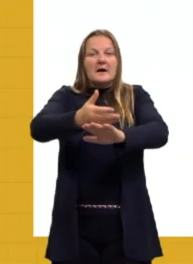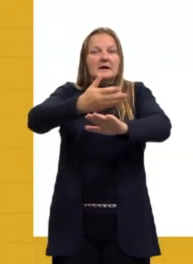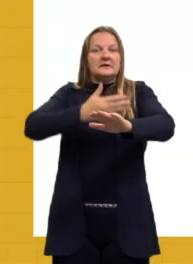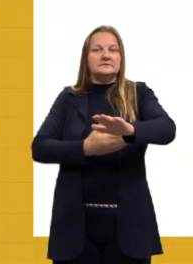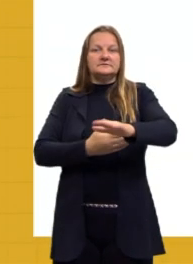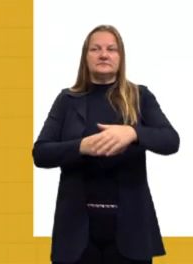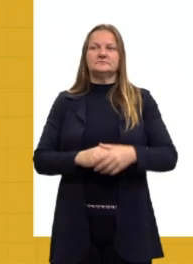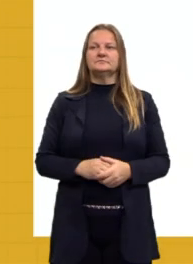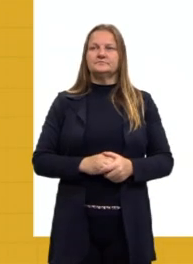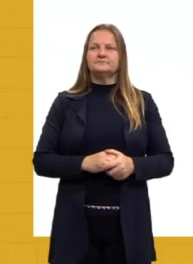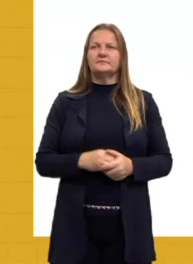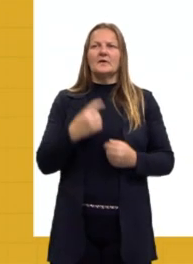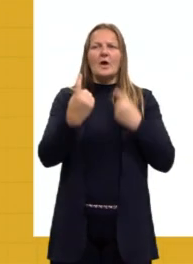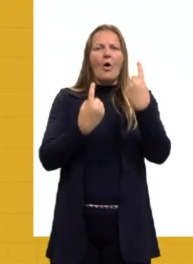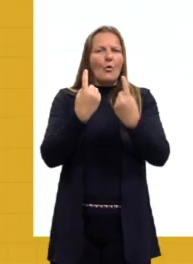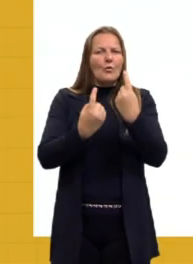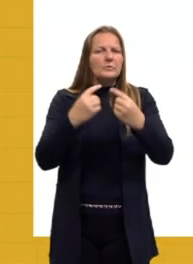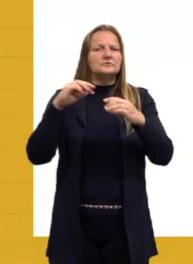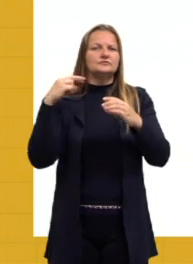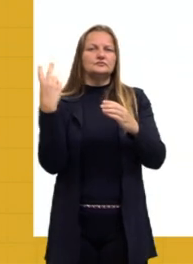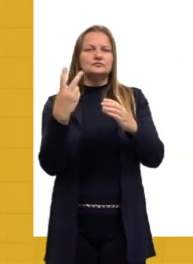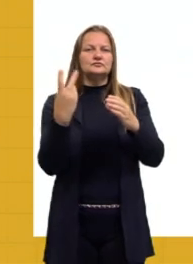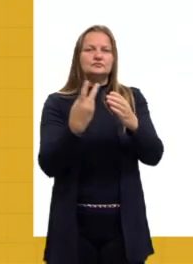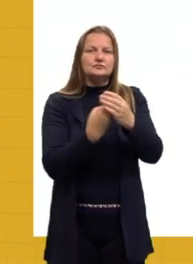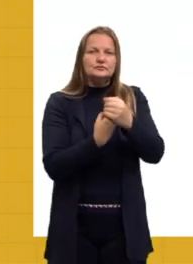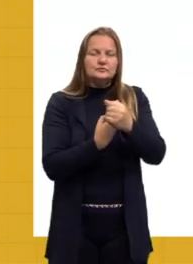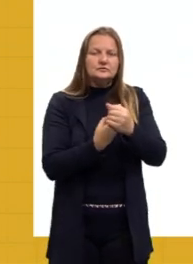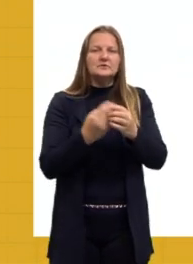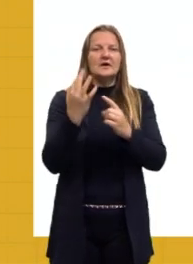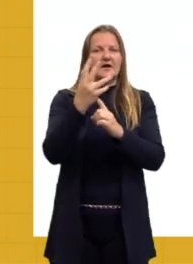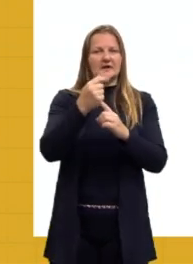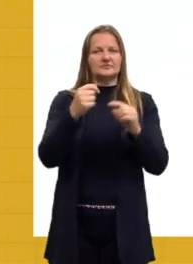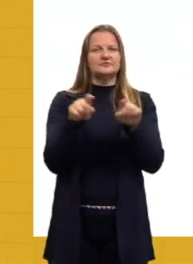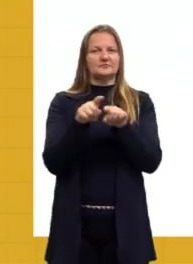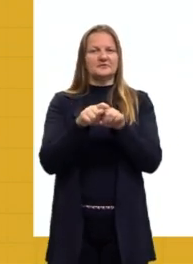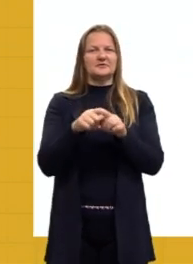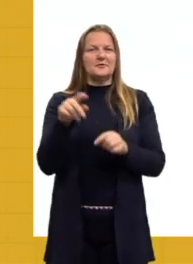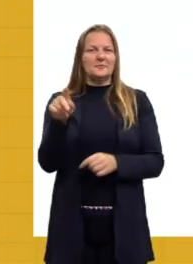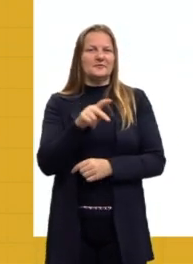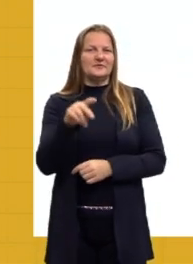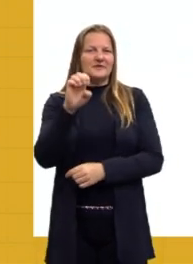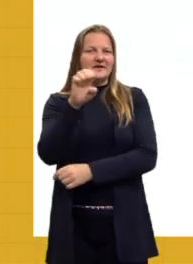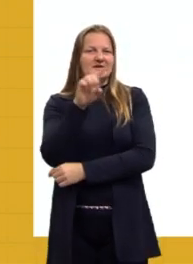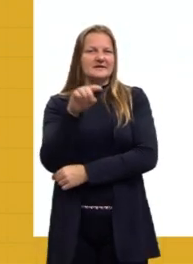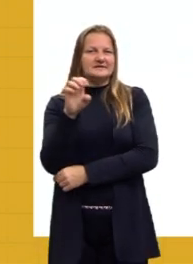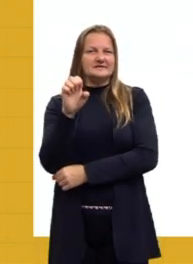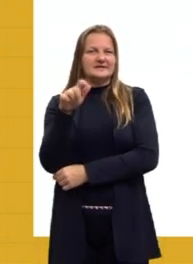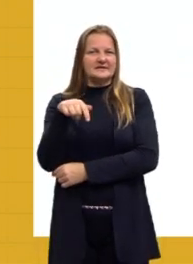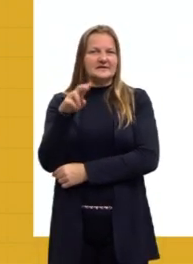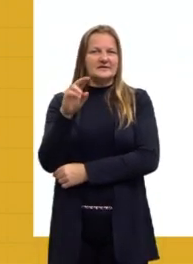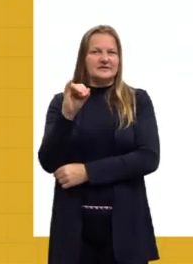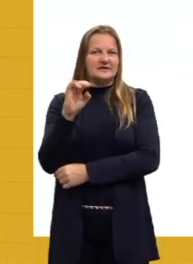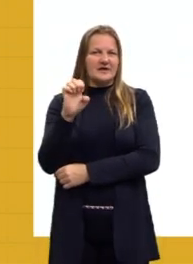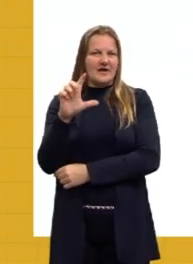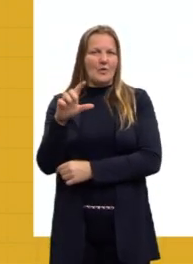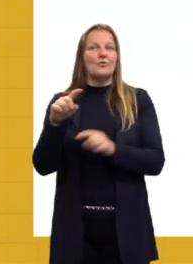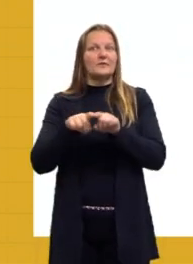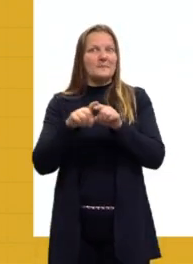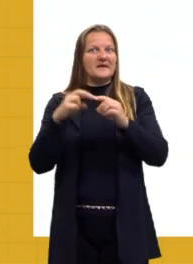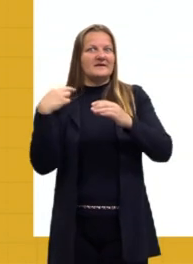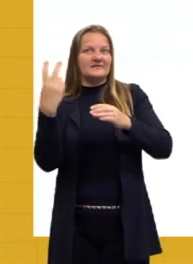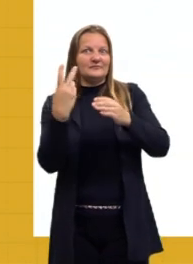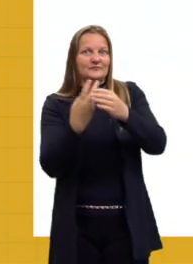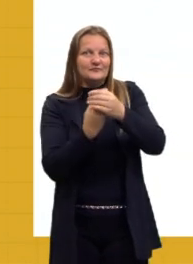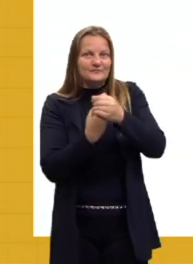nós temos ali algumas vanguardas que lá nas aulas também de arte, eu já vi que o professor Ezequiel também está falando com vocês sobre essas